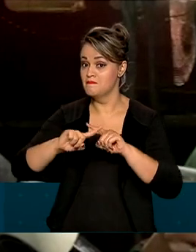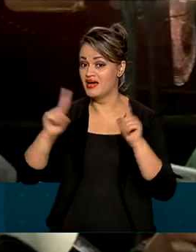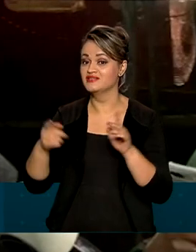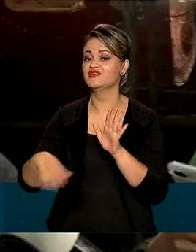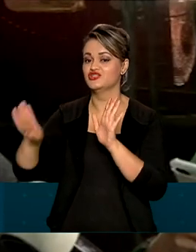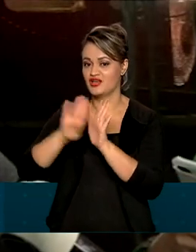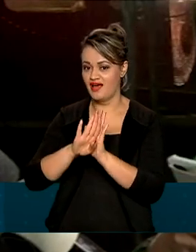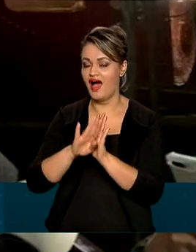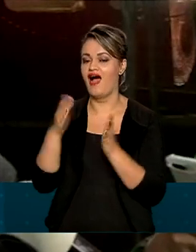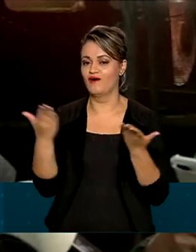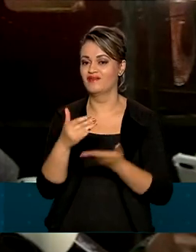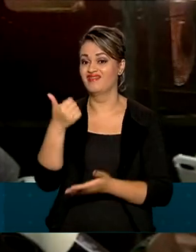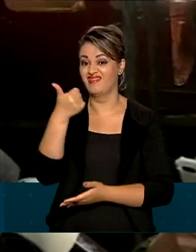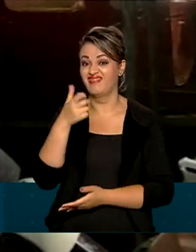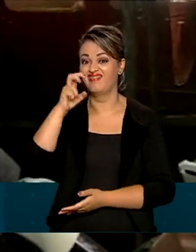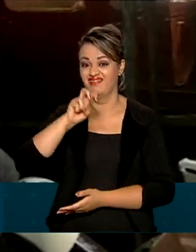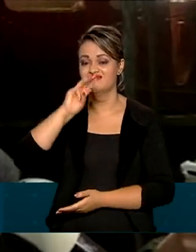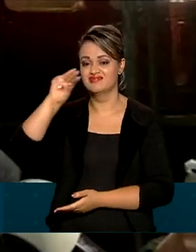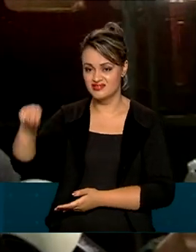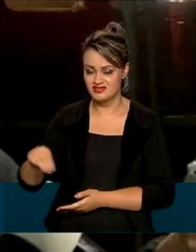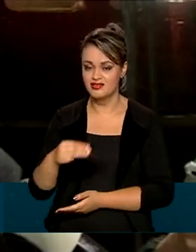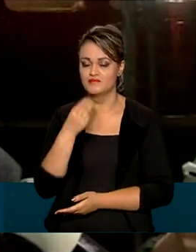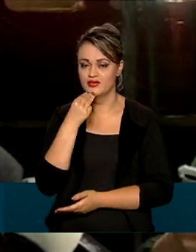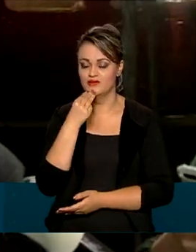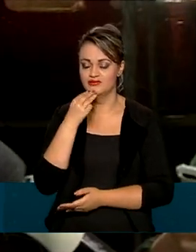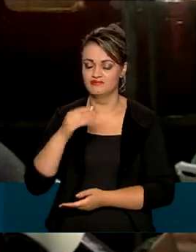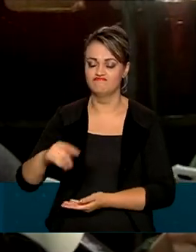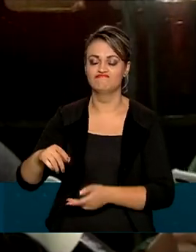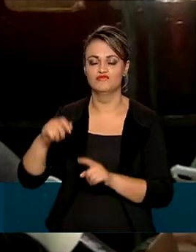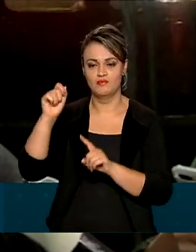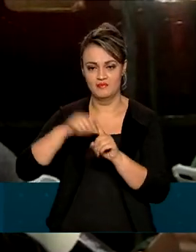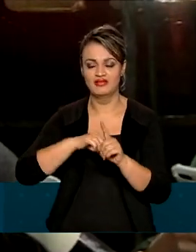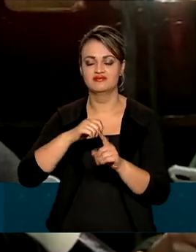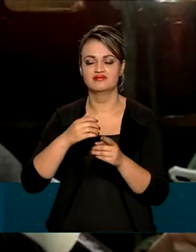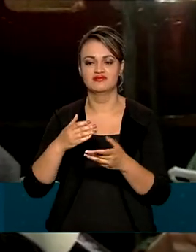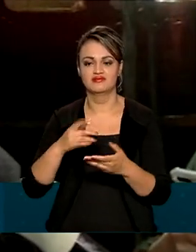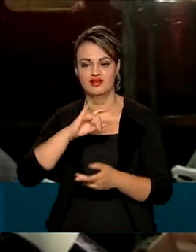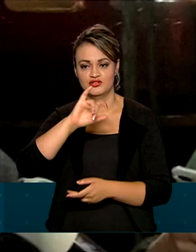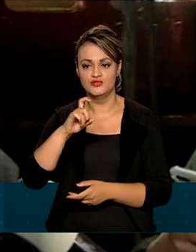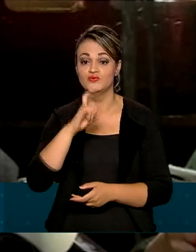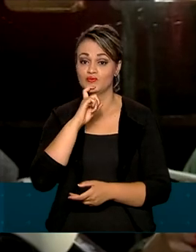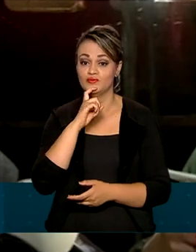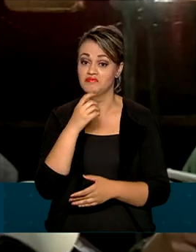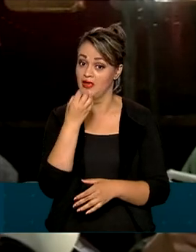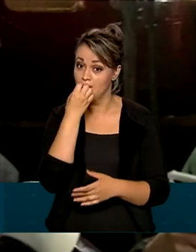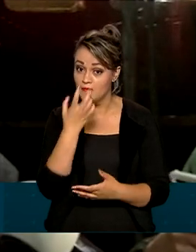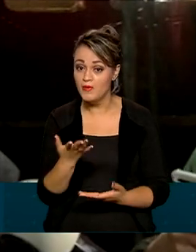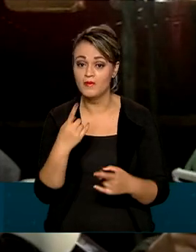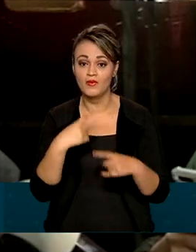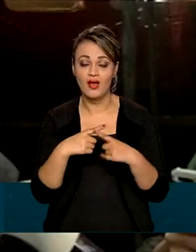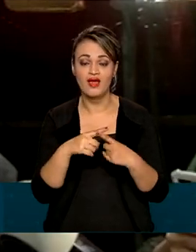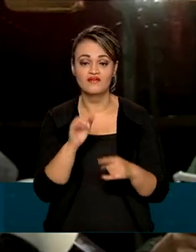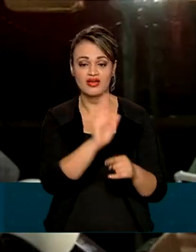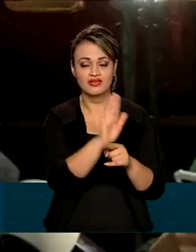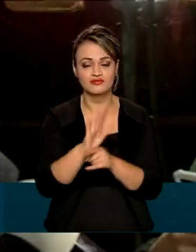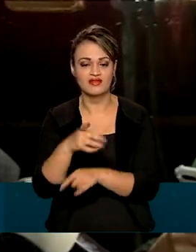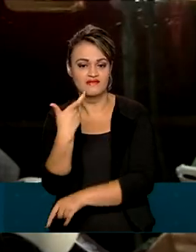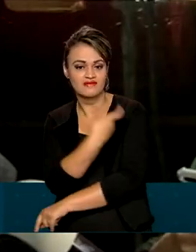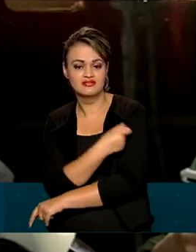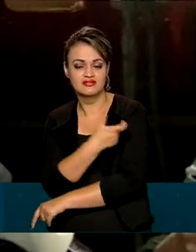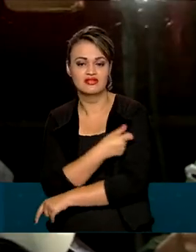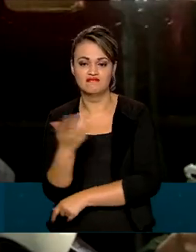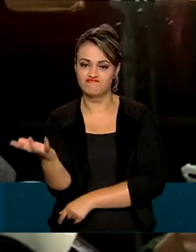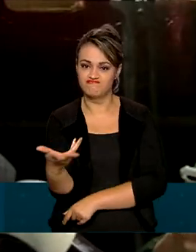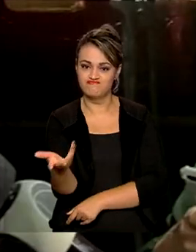de doses da vacina Pfizer no mês de julho, o que contribuirá para acelerar a